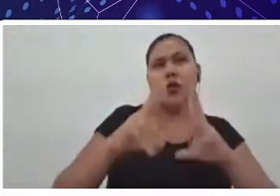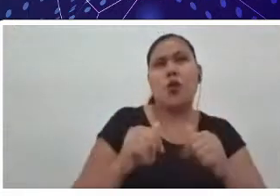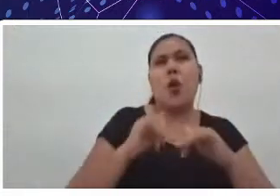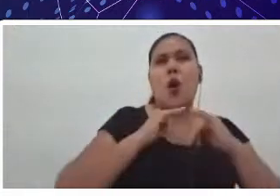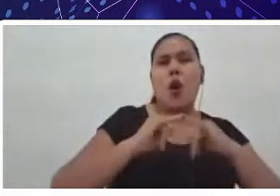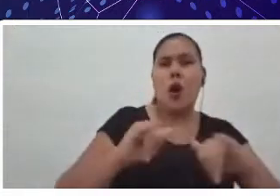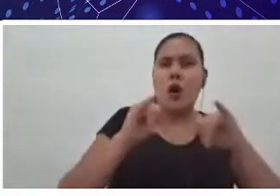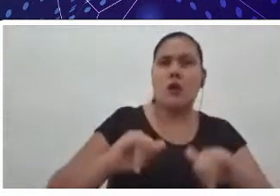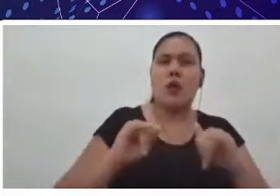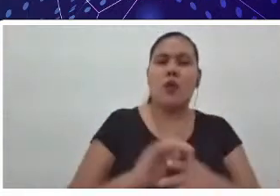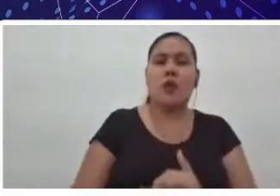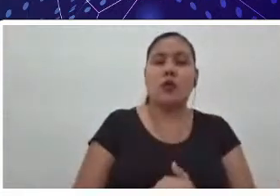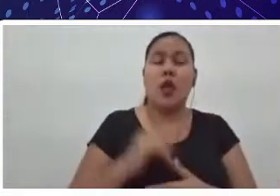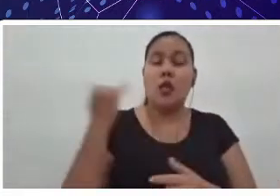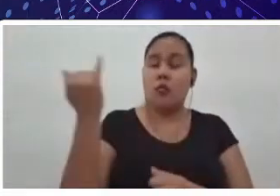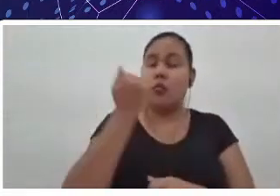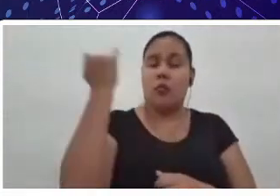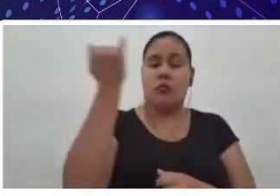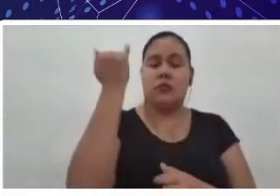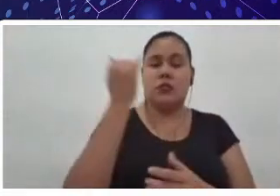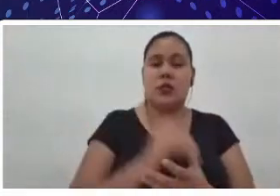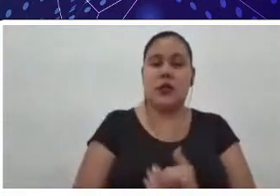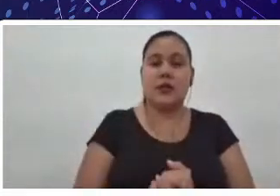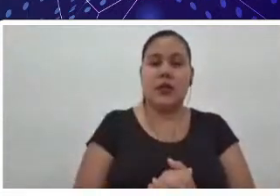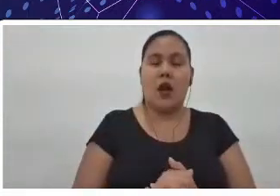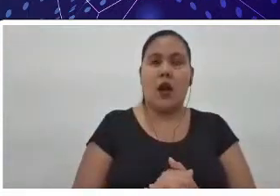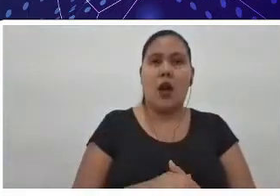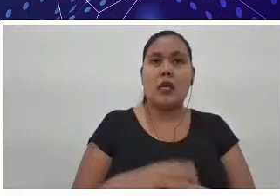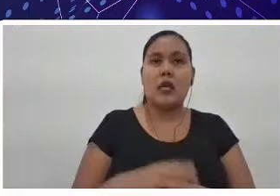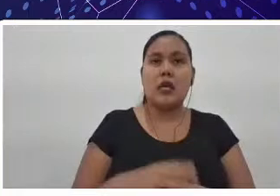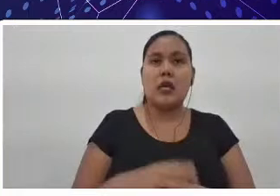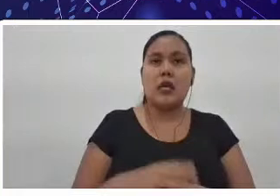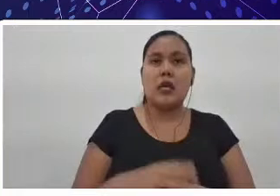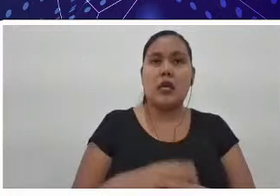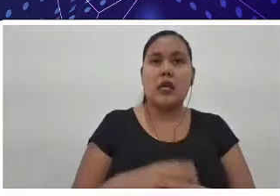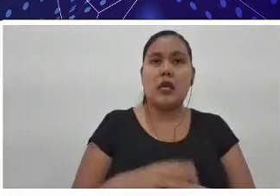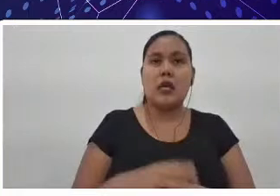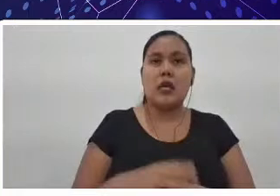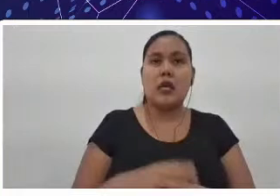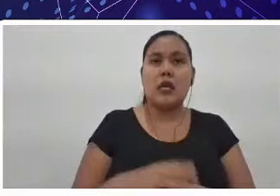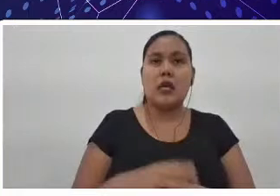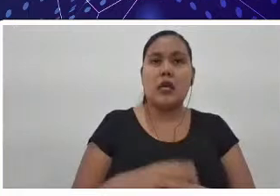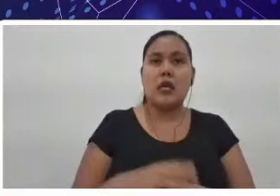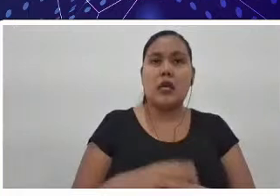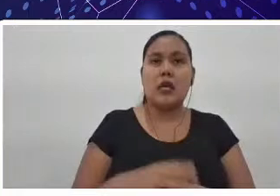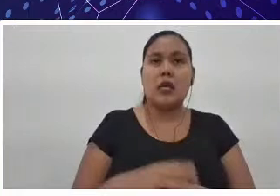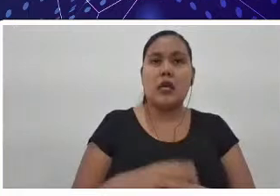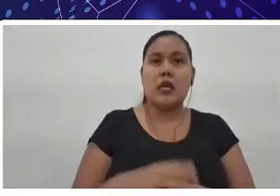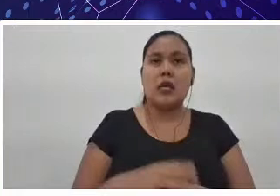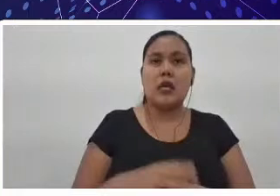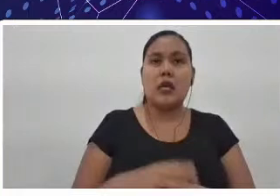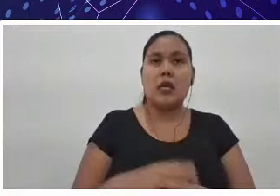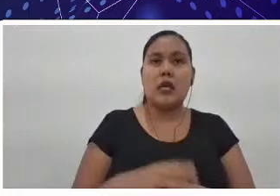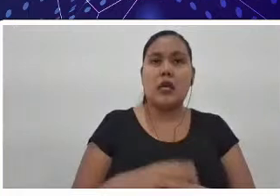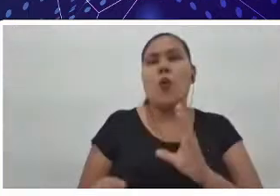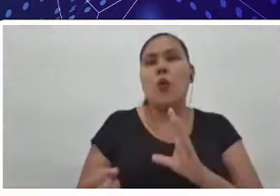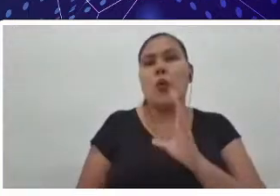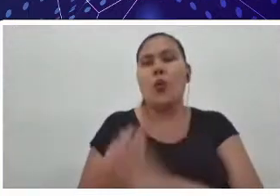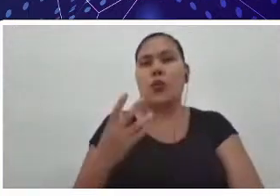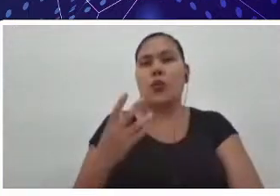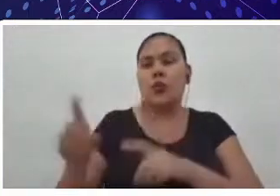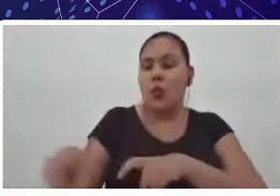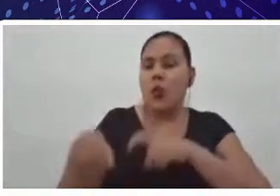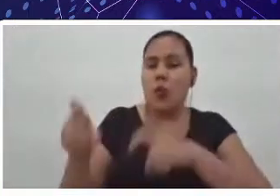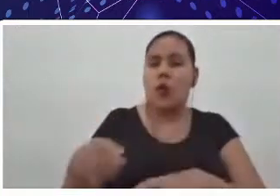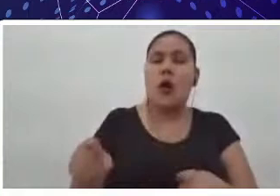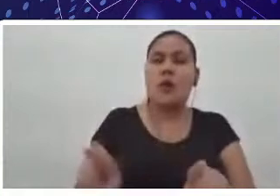a gente se atualizar para atender o produtor rural, para atender toda a cadeia produtiva, e eu só